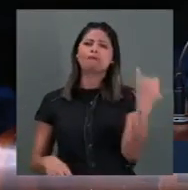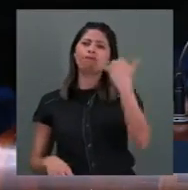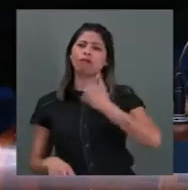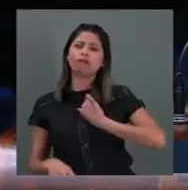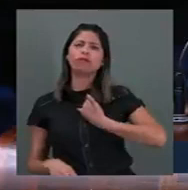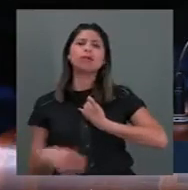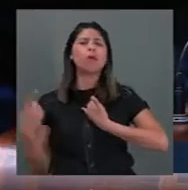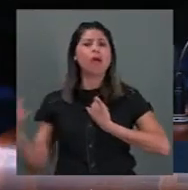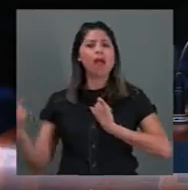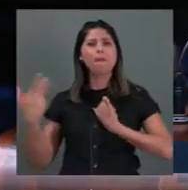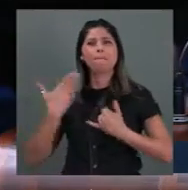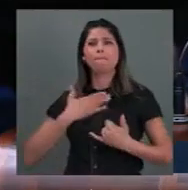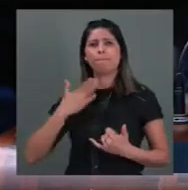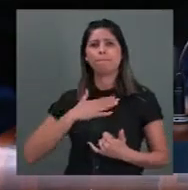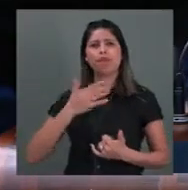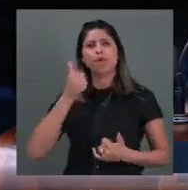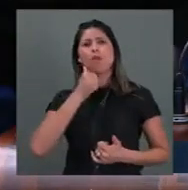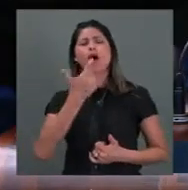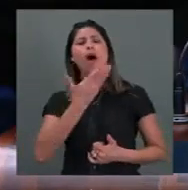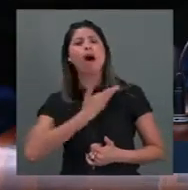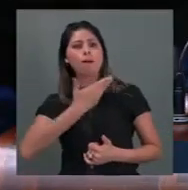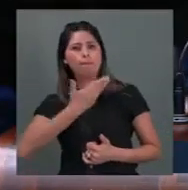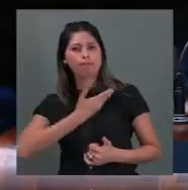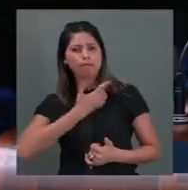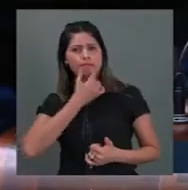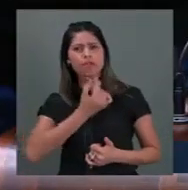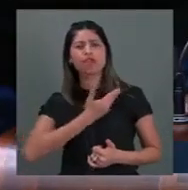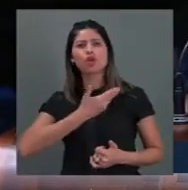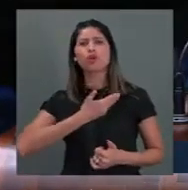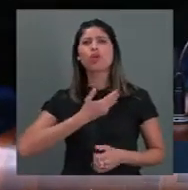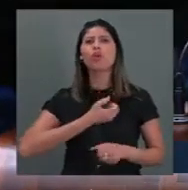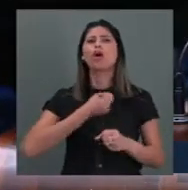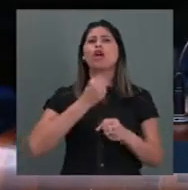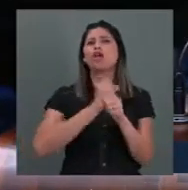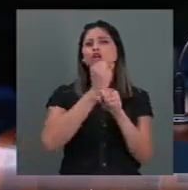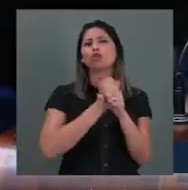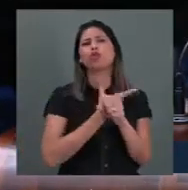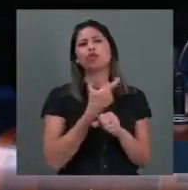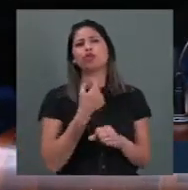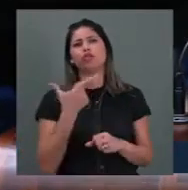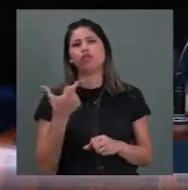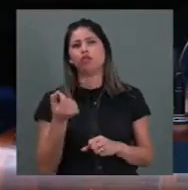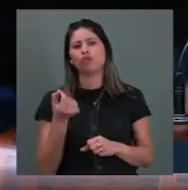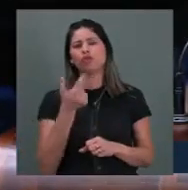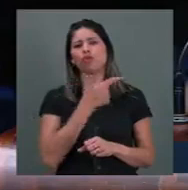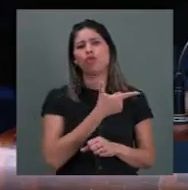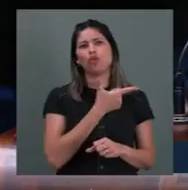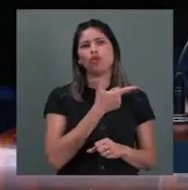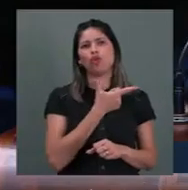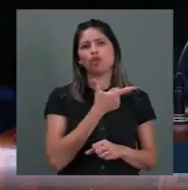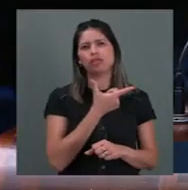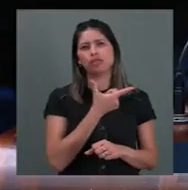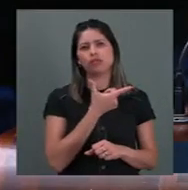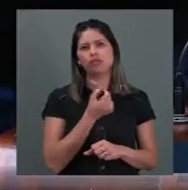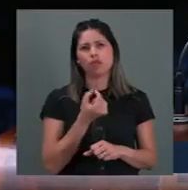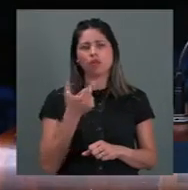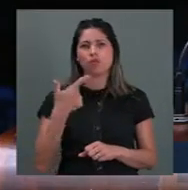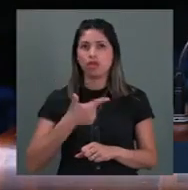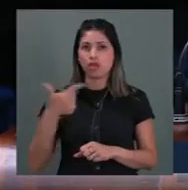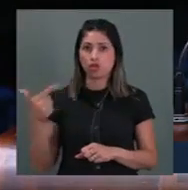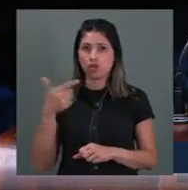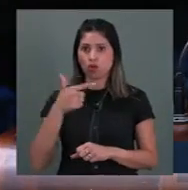Constituinte. Em 2002, contei com seu apoio, quando fui mais uma vez candidato ao Senado da República,